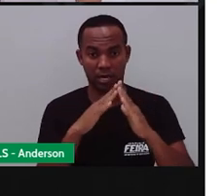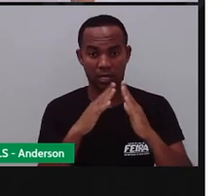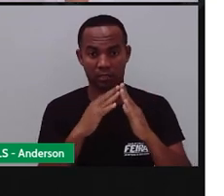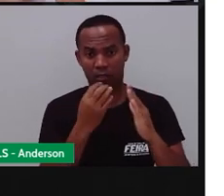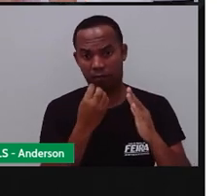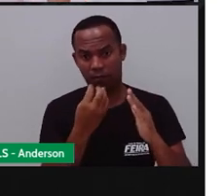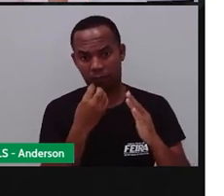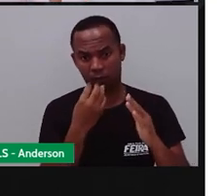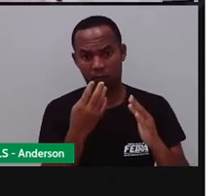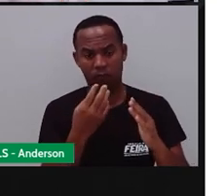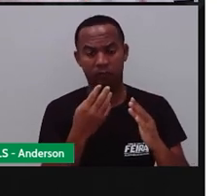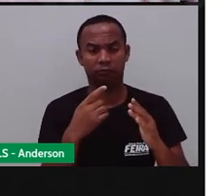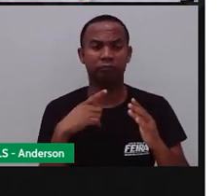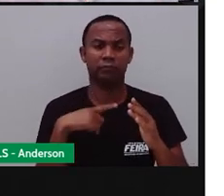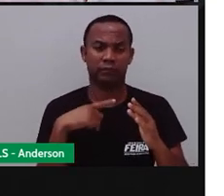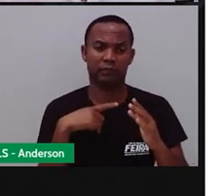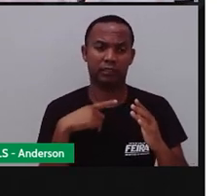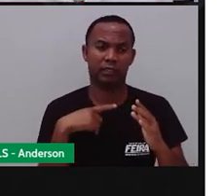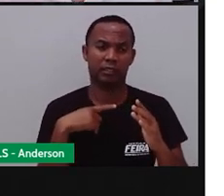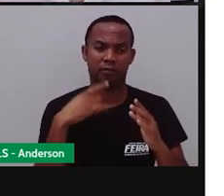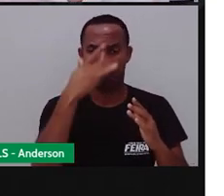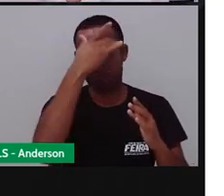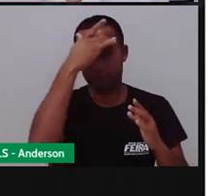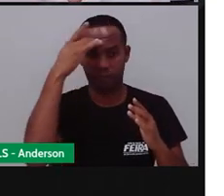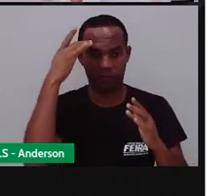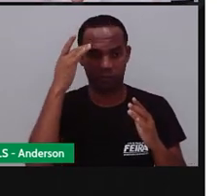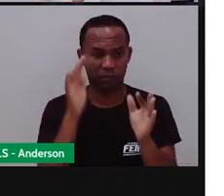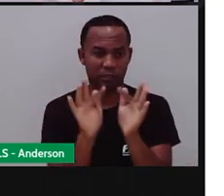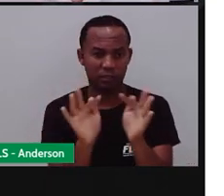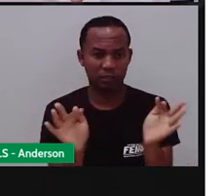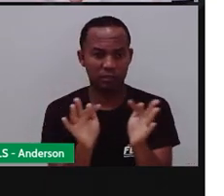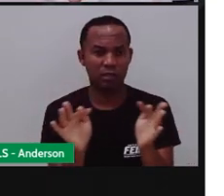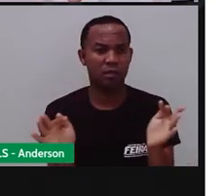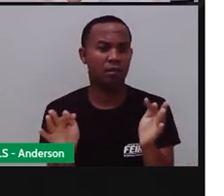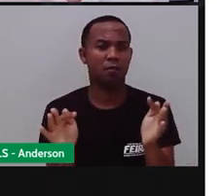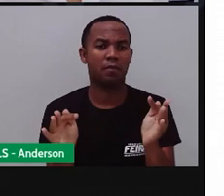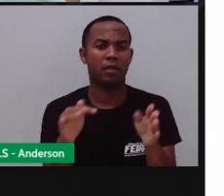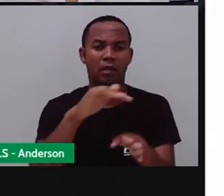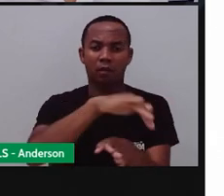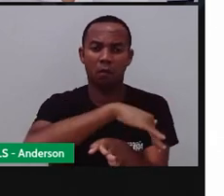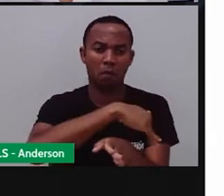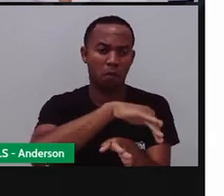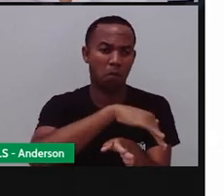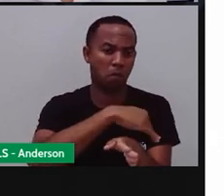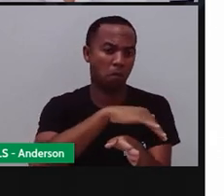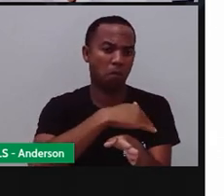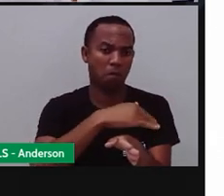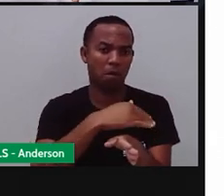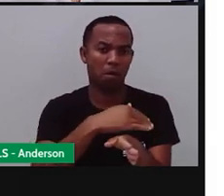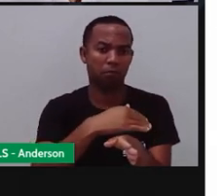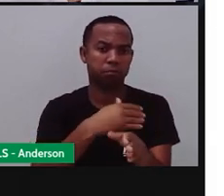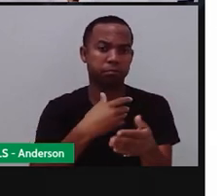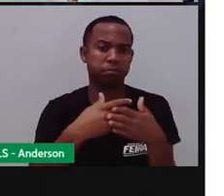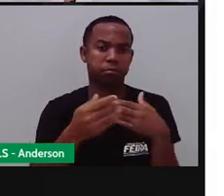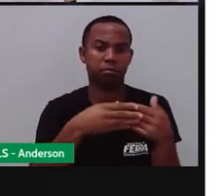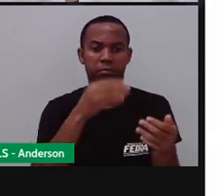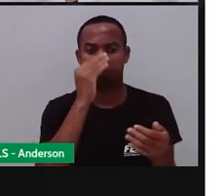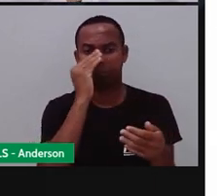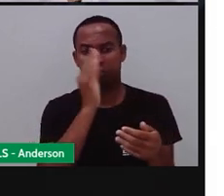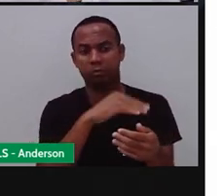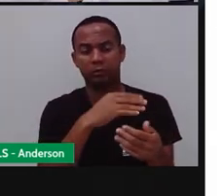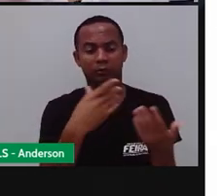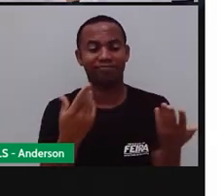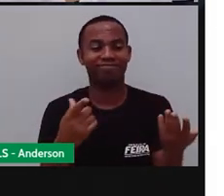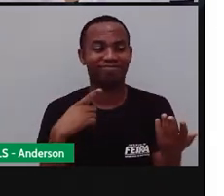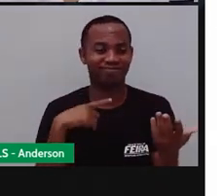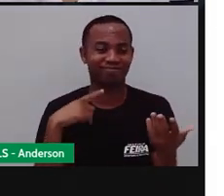morar em um prédio, existem pessoas, na verdade, em situação de rua que não tem aonde morar e que infelizmente acabam estando aí, né? Em situação